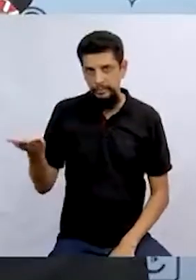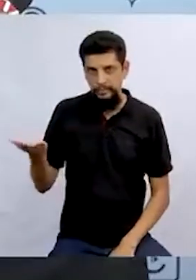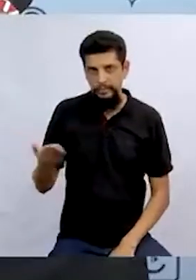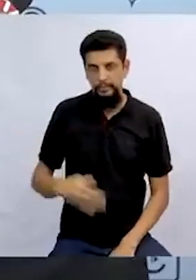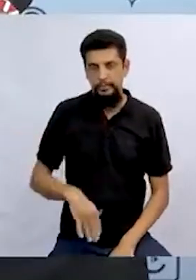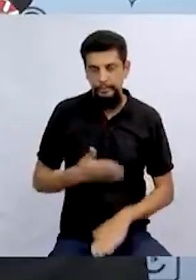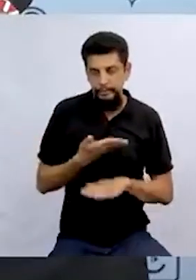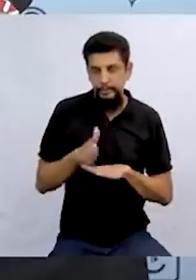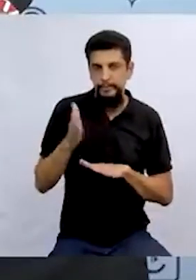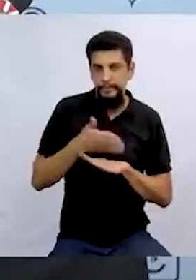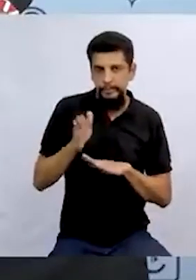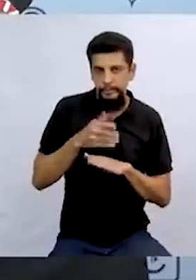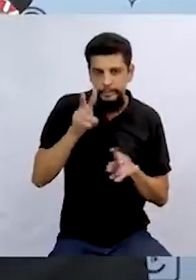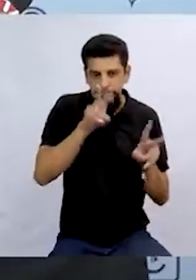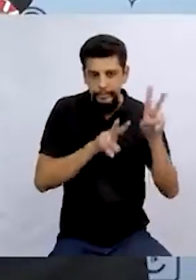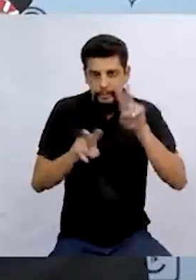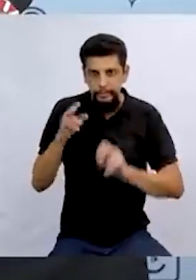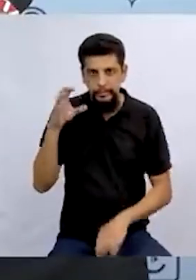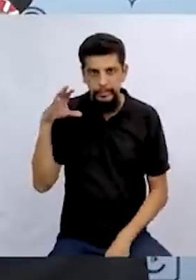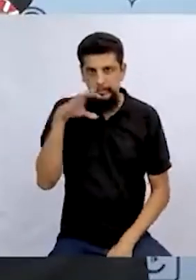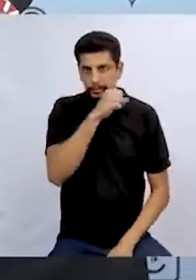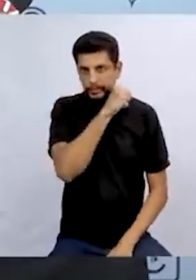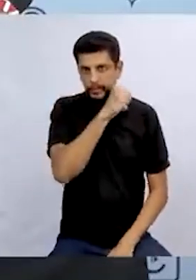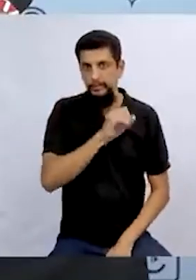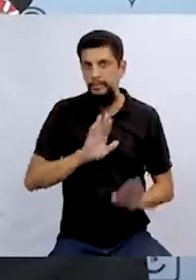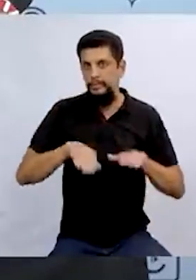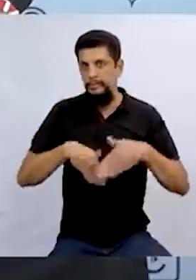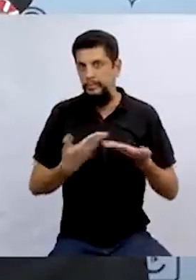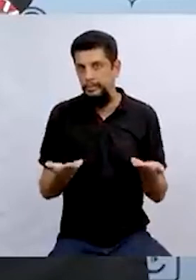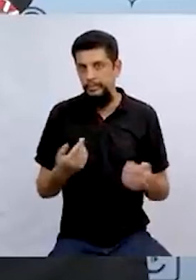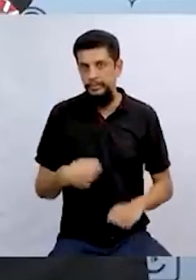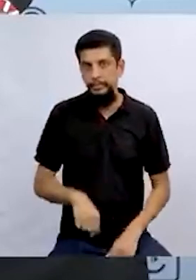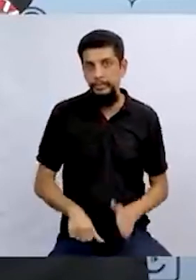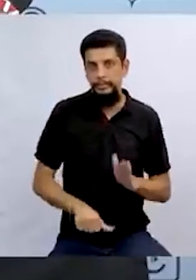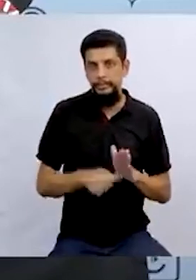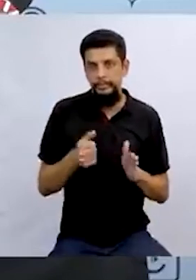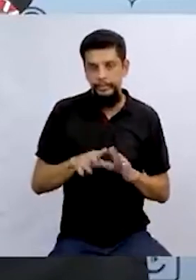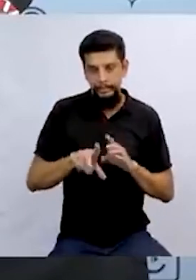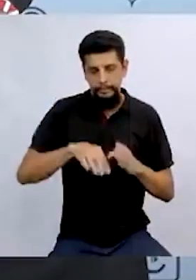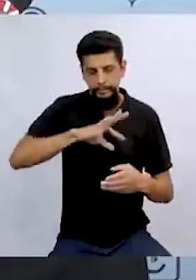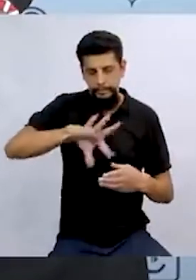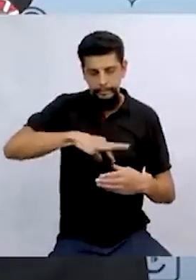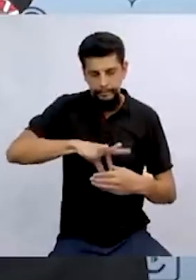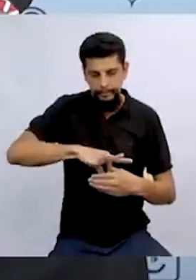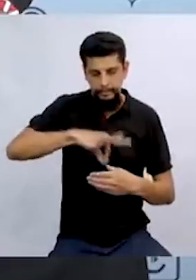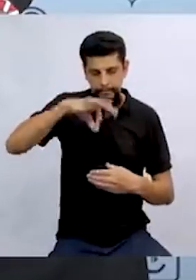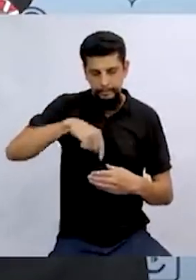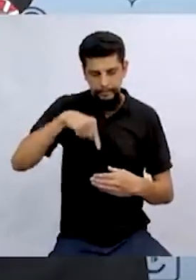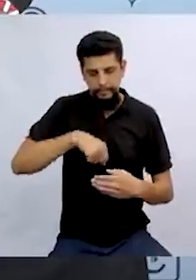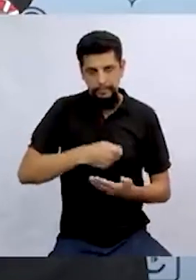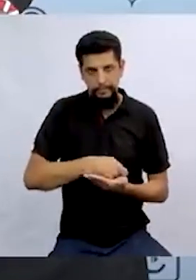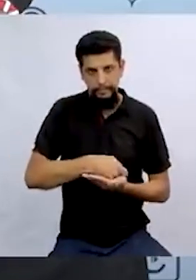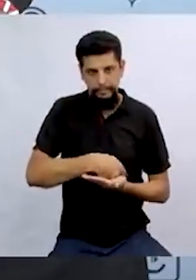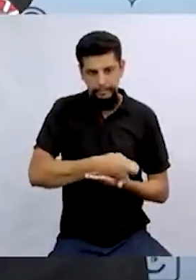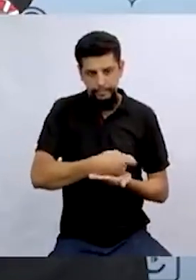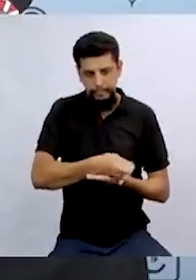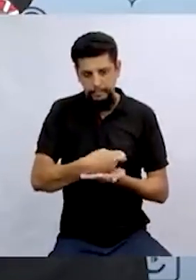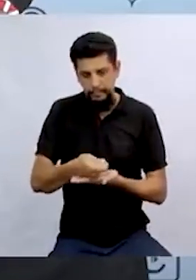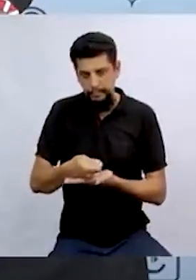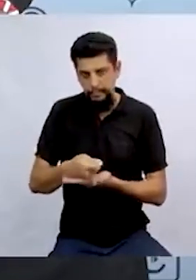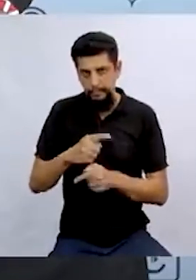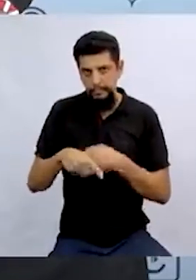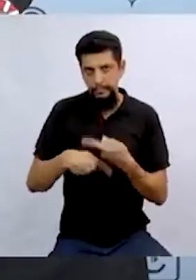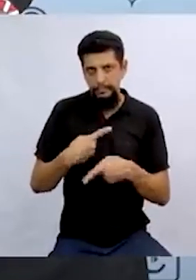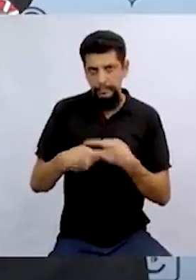aprimorar ali o seu olhar rápido. Então eu vou primeiro sortear uma dessas cartinhas aqui.